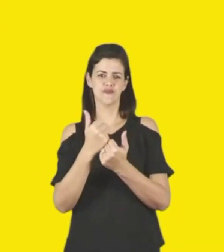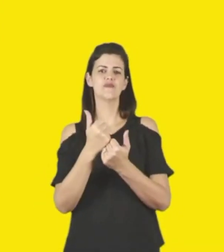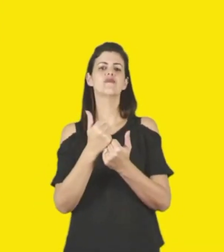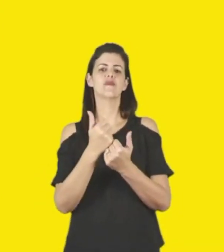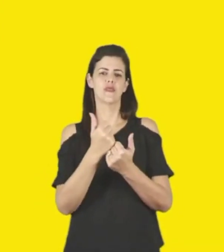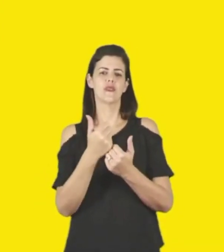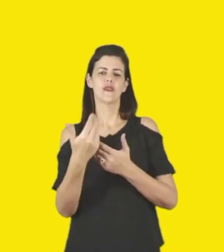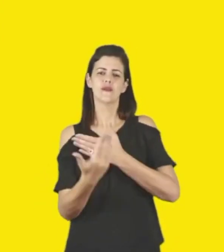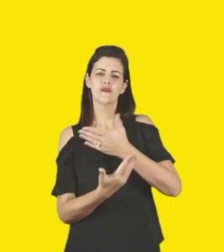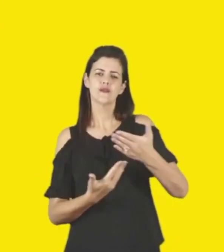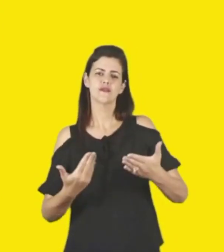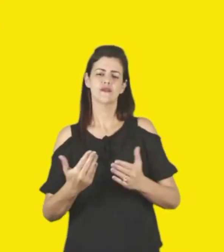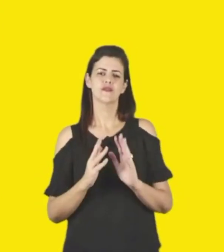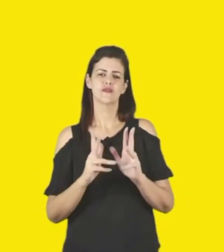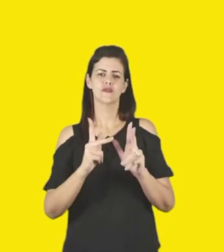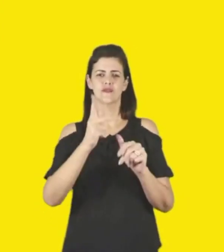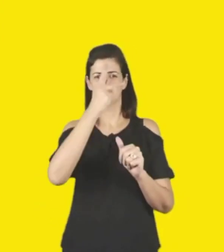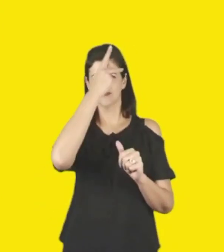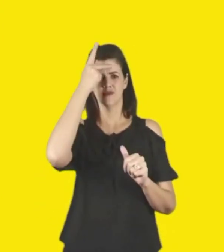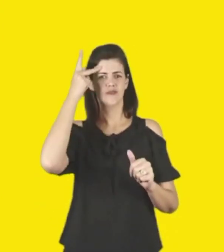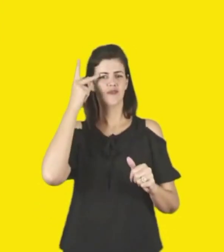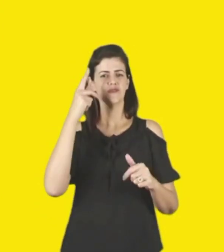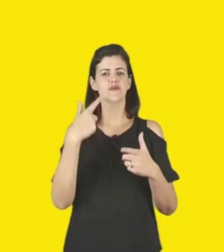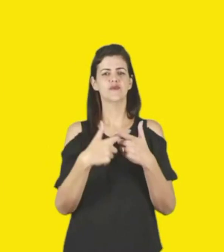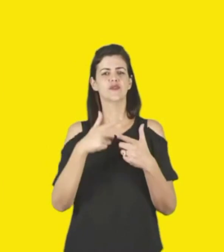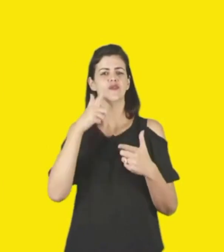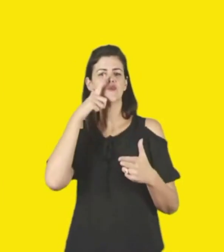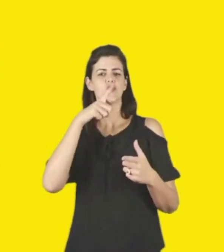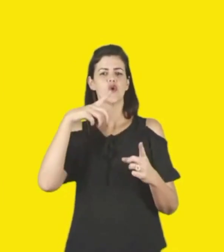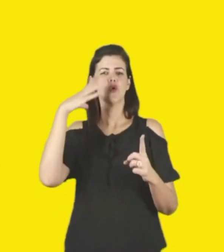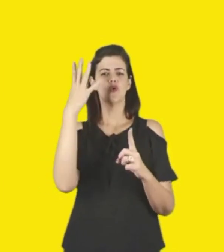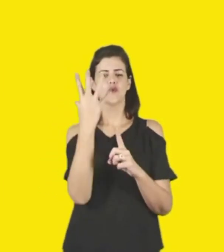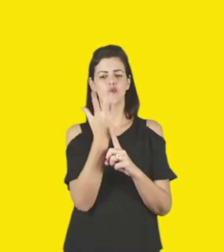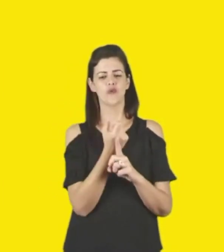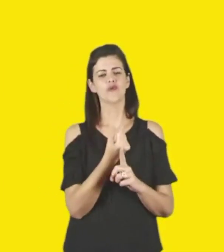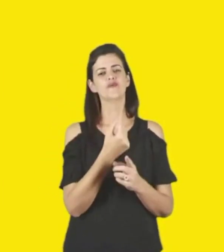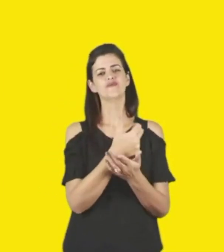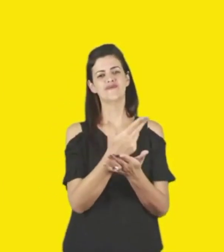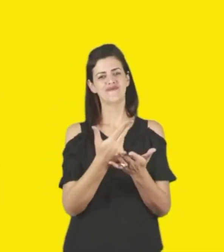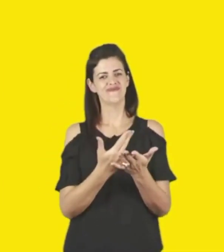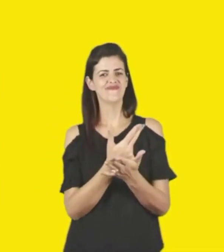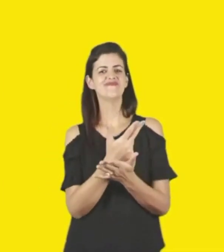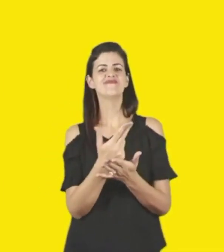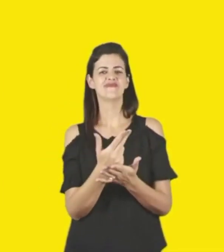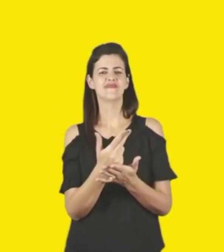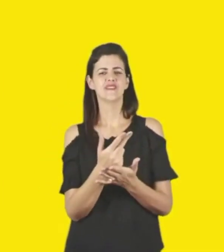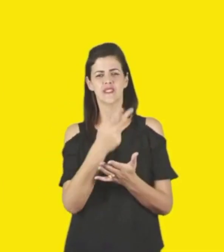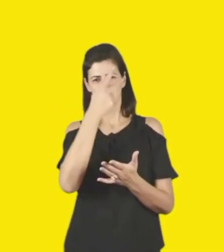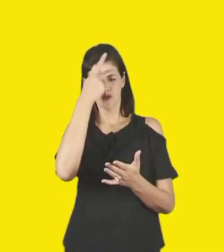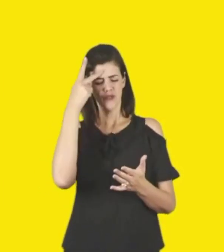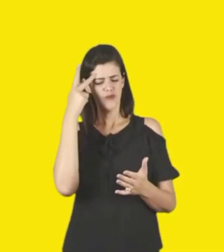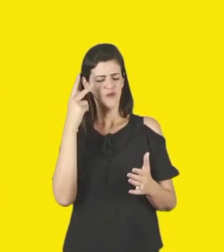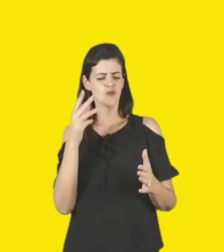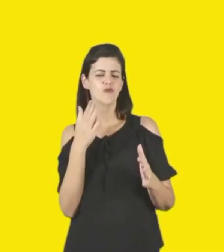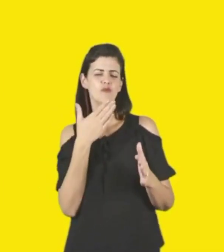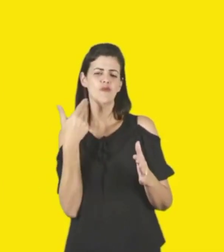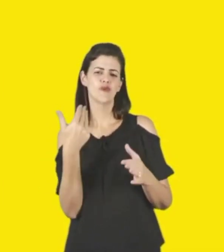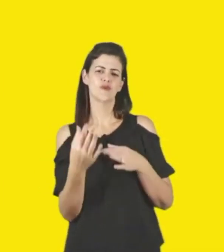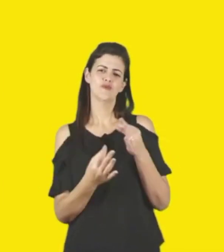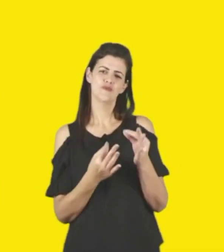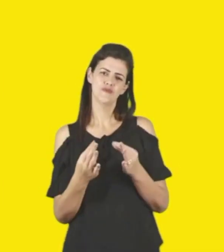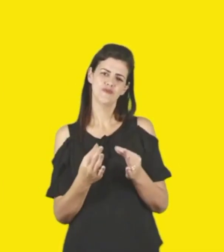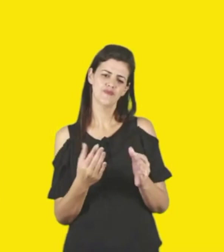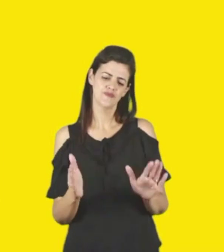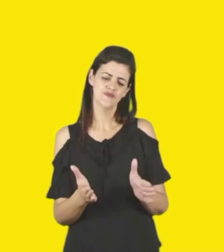cidadã, né, por meio das artes, nesse caso. Esse aperfeiçoamento dos processos de trabalho, viabilizado por